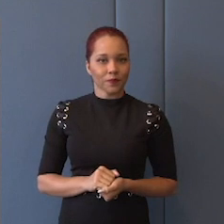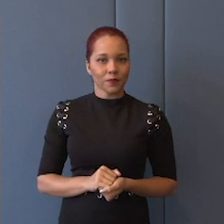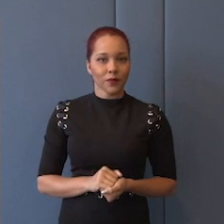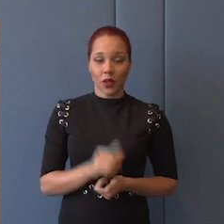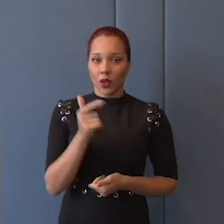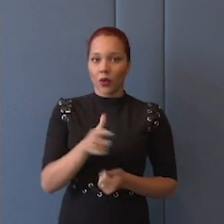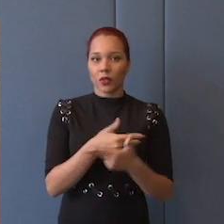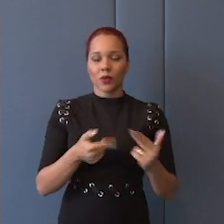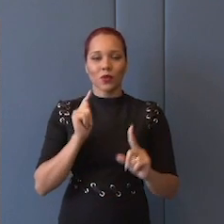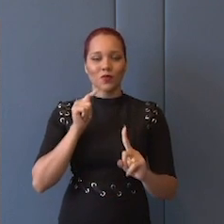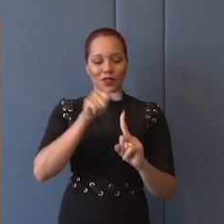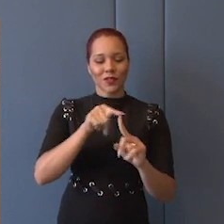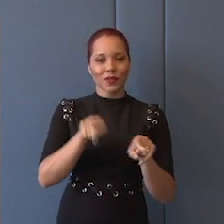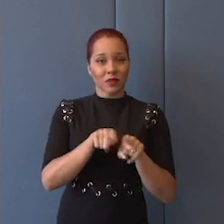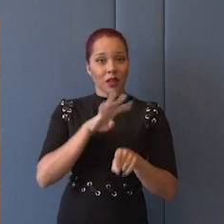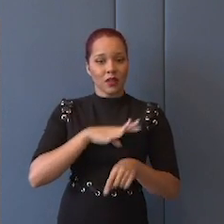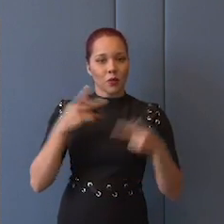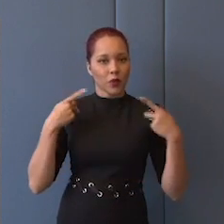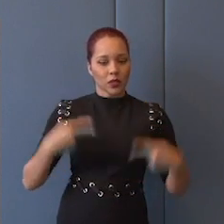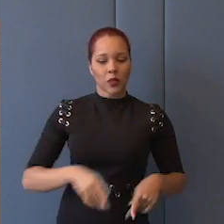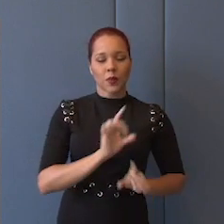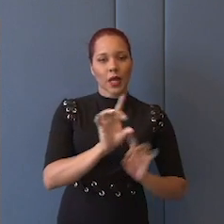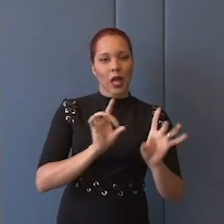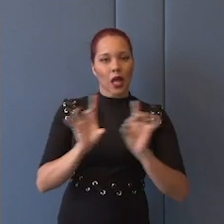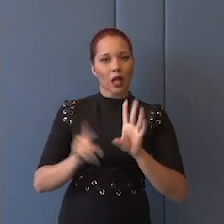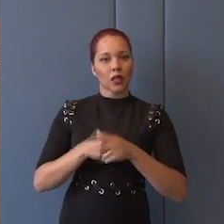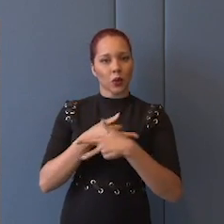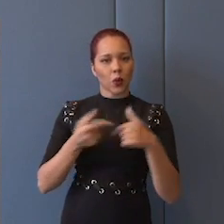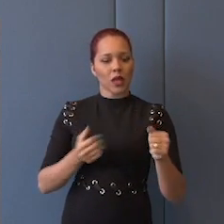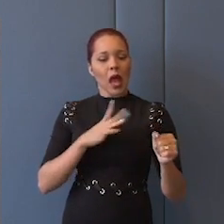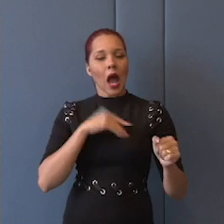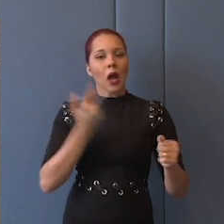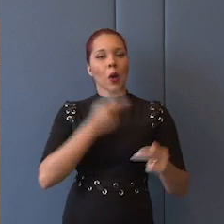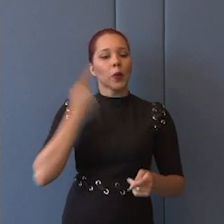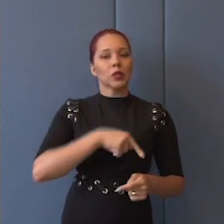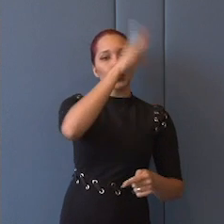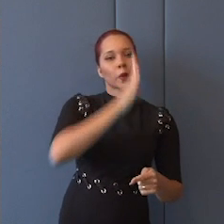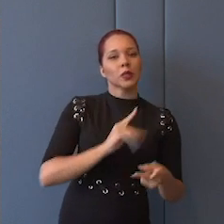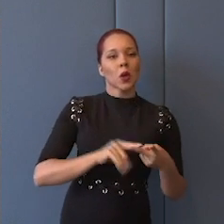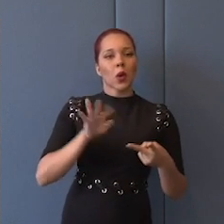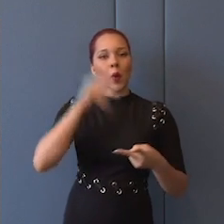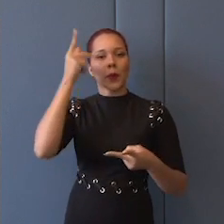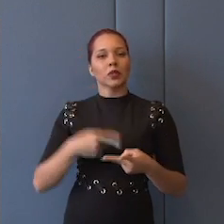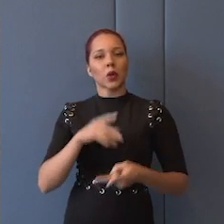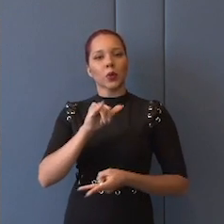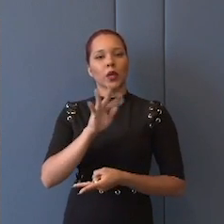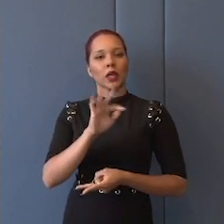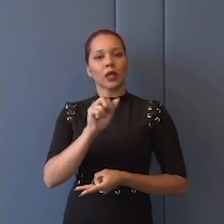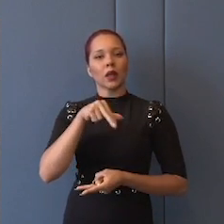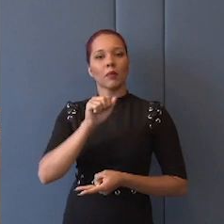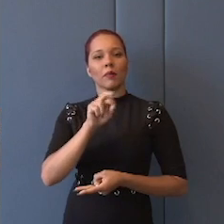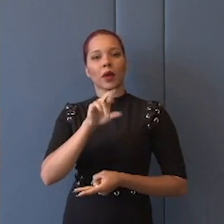essa coisa de que o objetivo da política externa é ter uma posição sobre cada coisa. As pessoas perguntam qual é a posição do Brasil, qual é a posição do Itamaraty sobre tal e tal coisa.